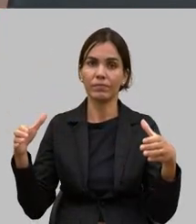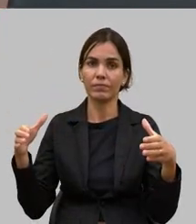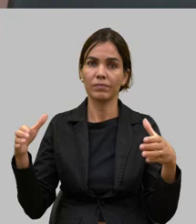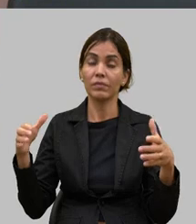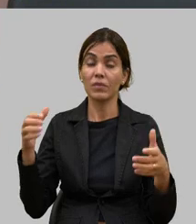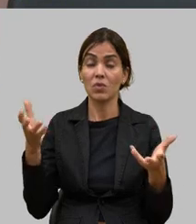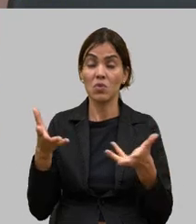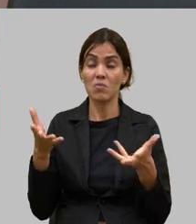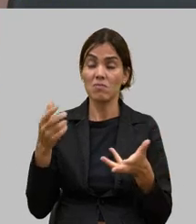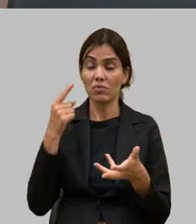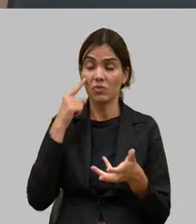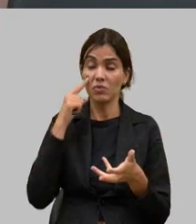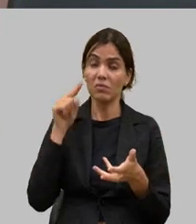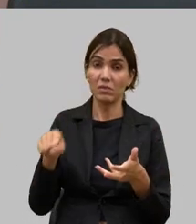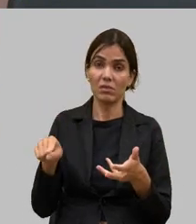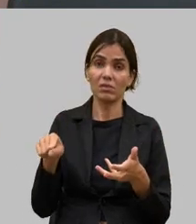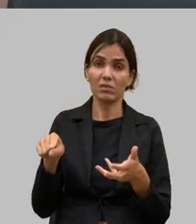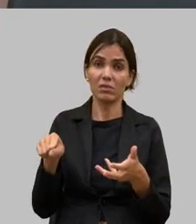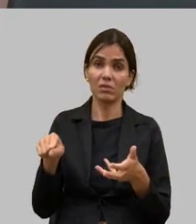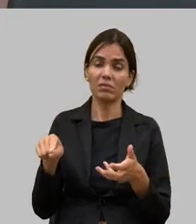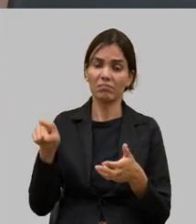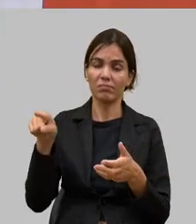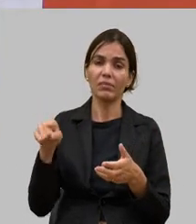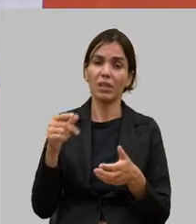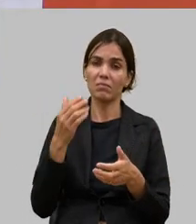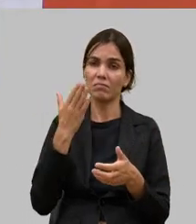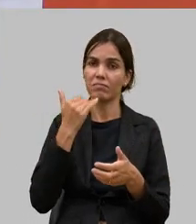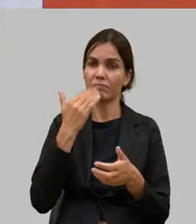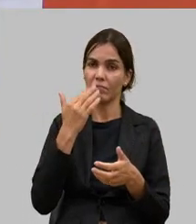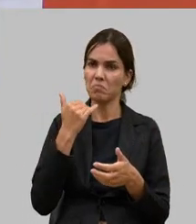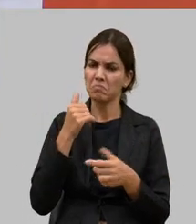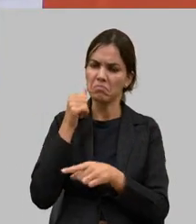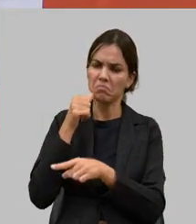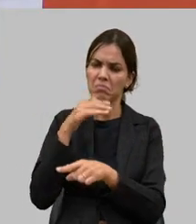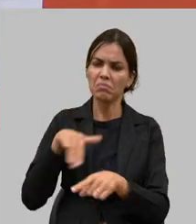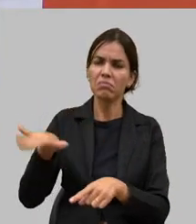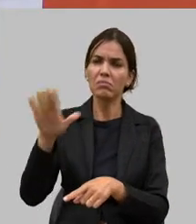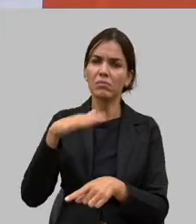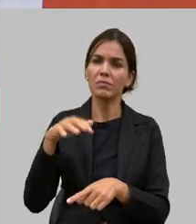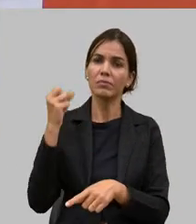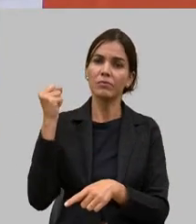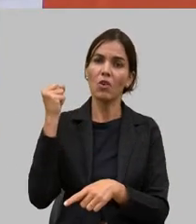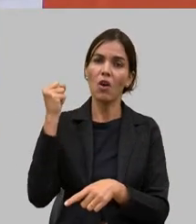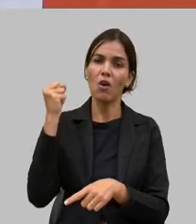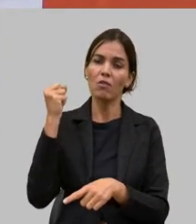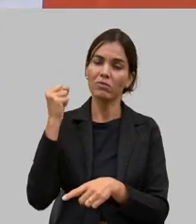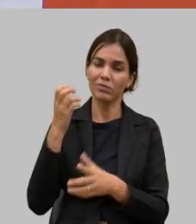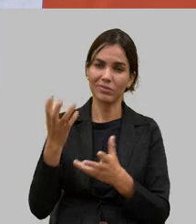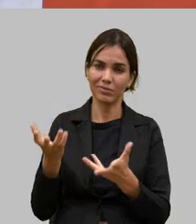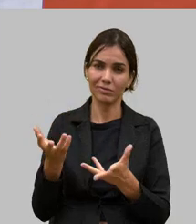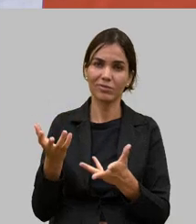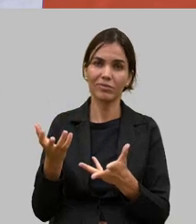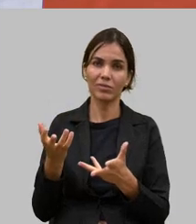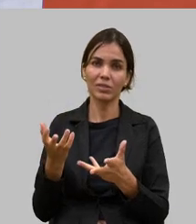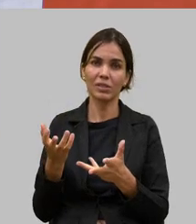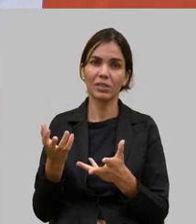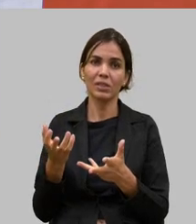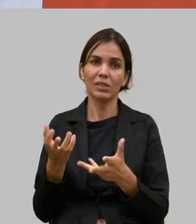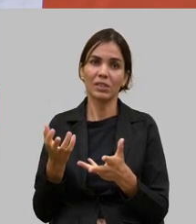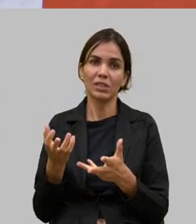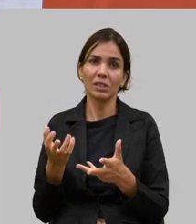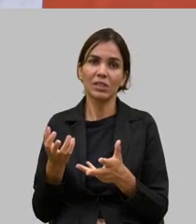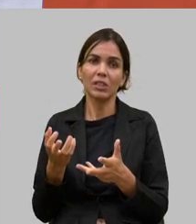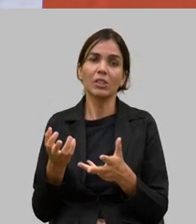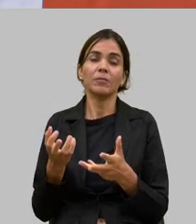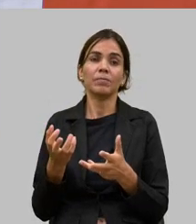almoço com um plenário lotado de mulheres mulheres fortes e que estão ali garantindo a sucessão porque nós sabemos que